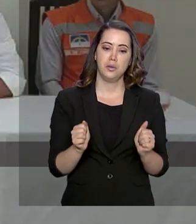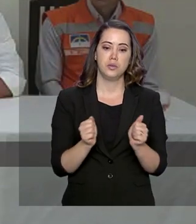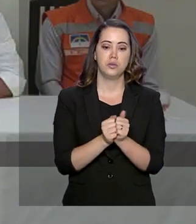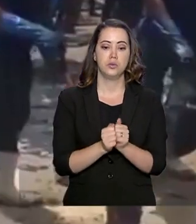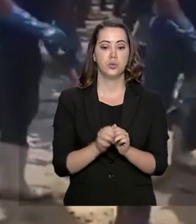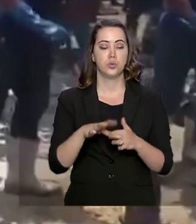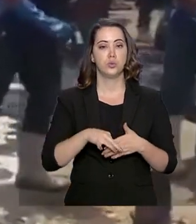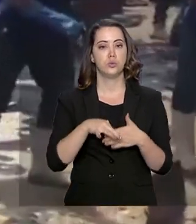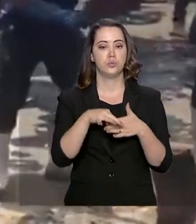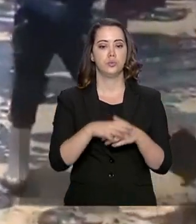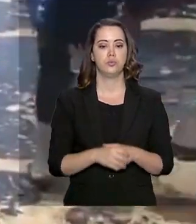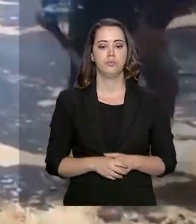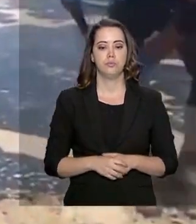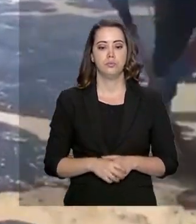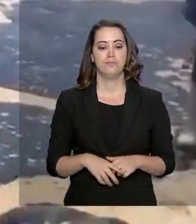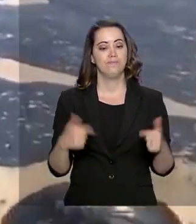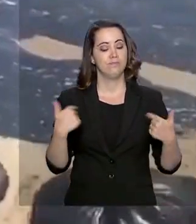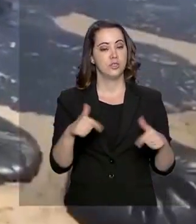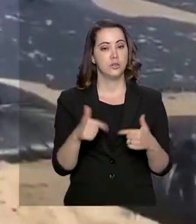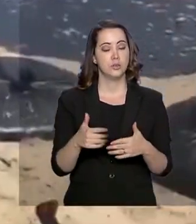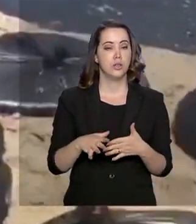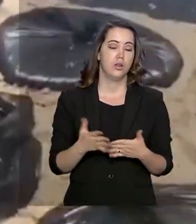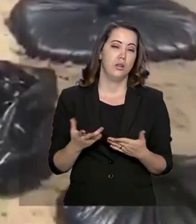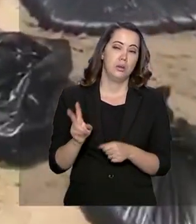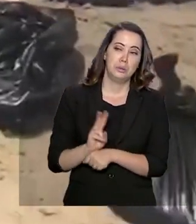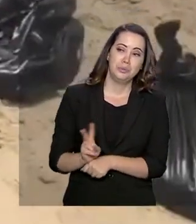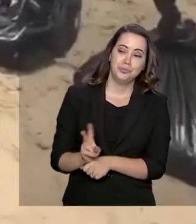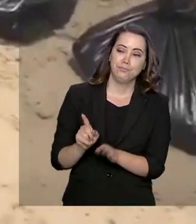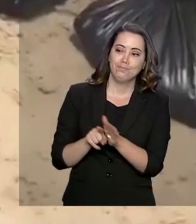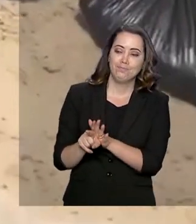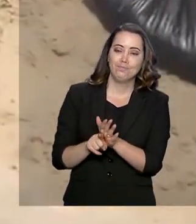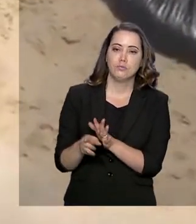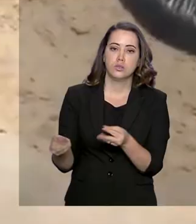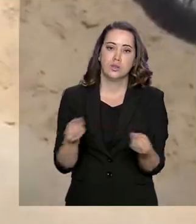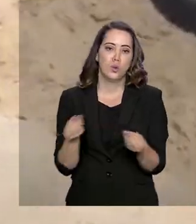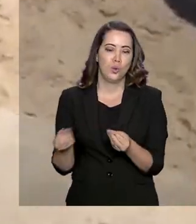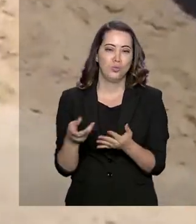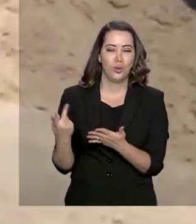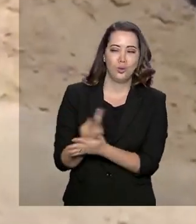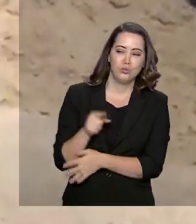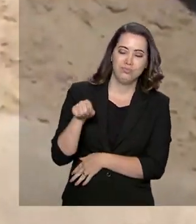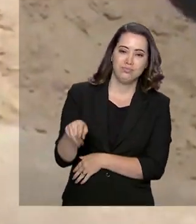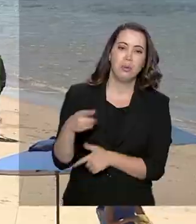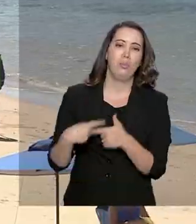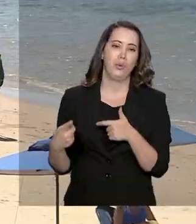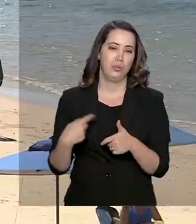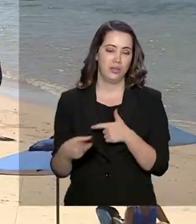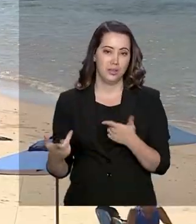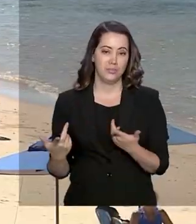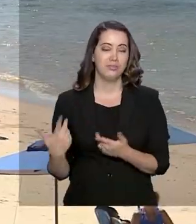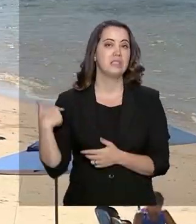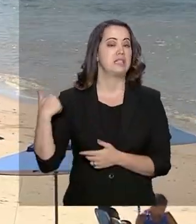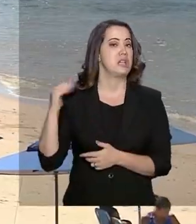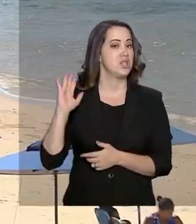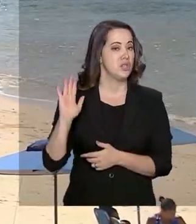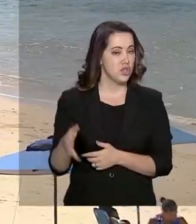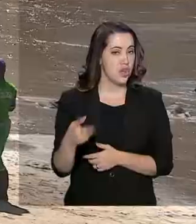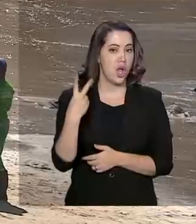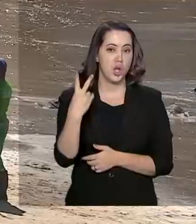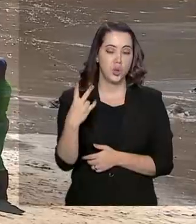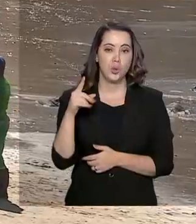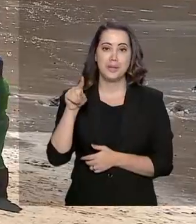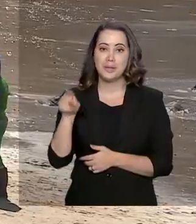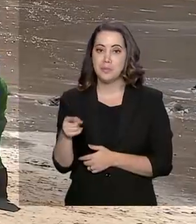coordenada. As investigações para apurar as responsabilidades pelo desastre ambiental, que atingiu cerca de 2